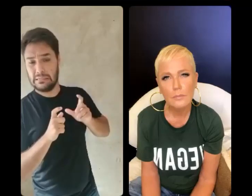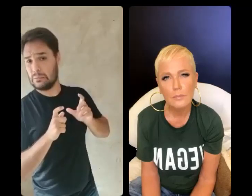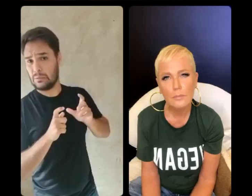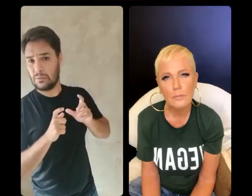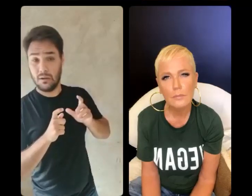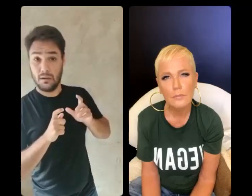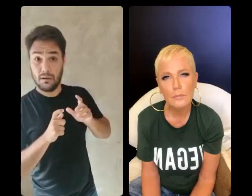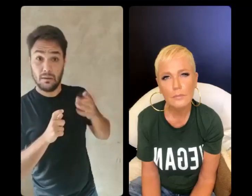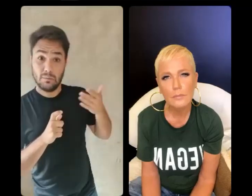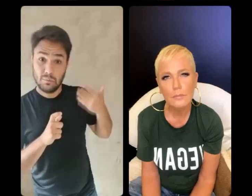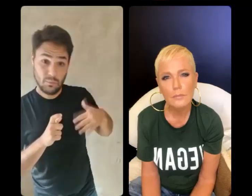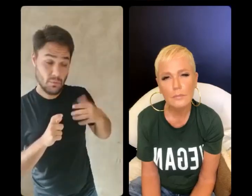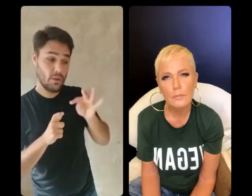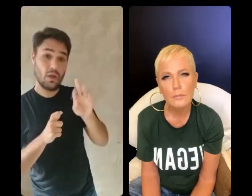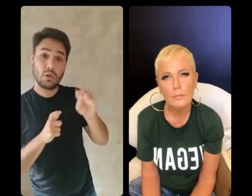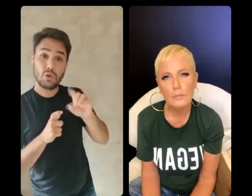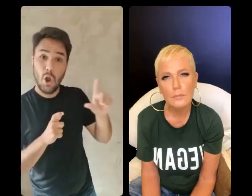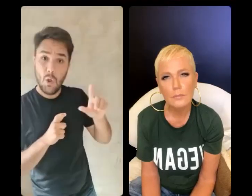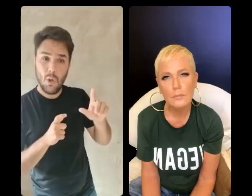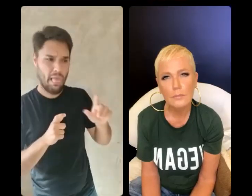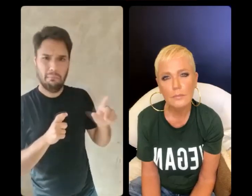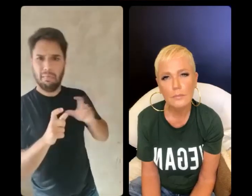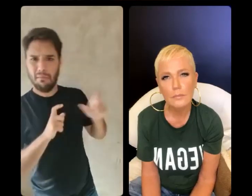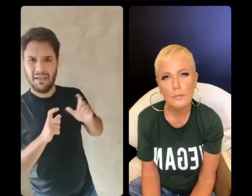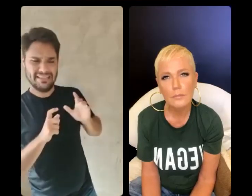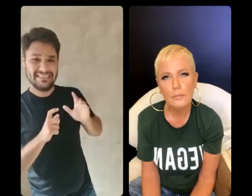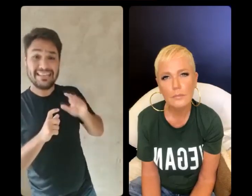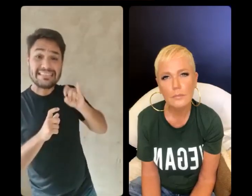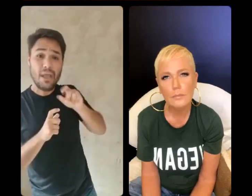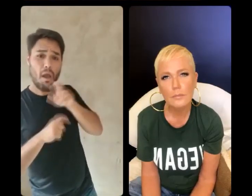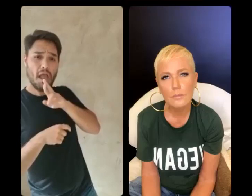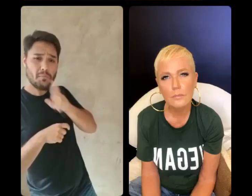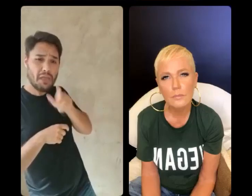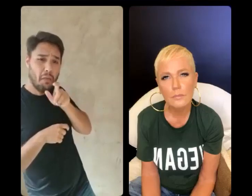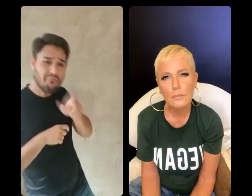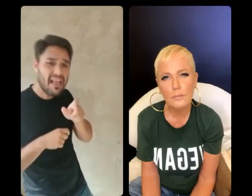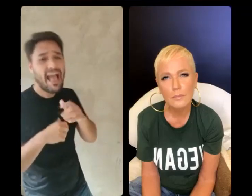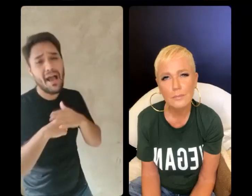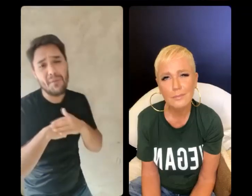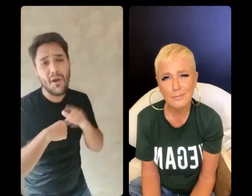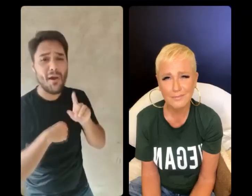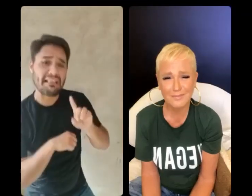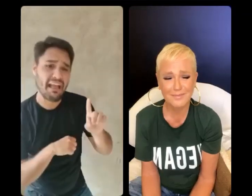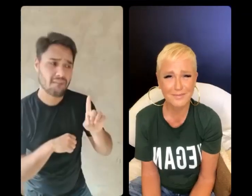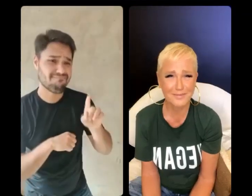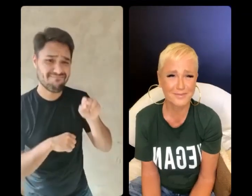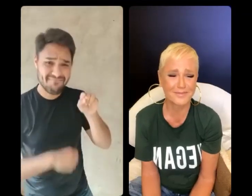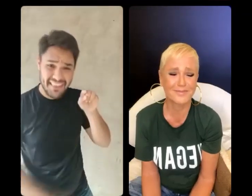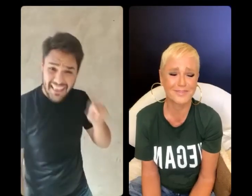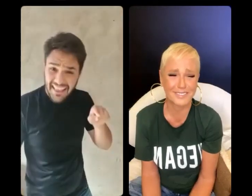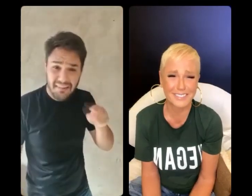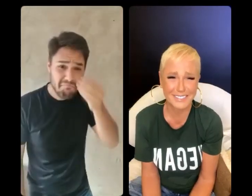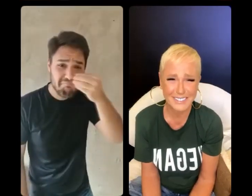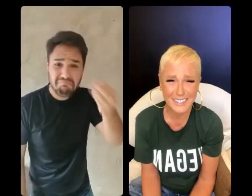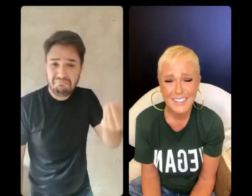internet. Eu garanto que se você falar, ai, querido, amor, a luz eterna te guia, não vai chegar no ouvido dele. Então,